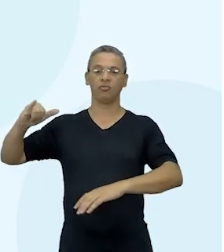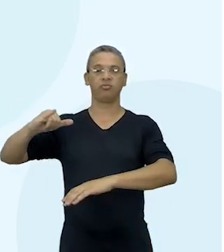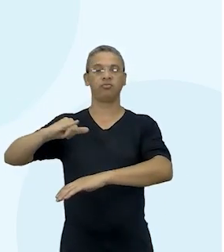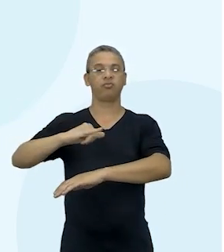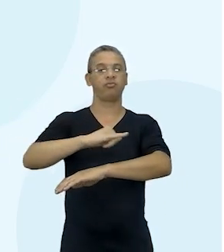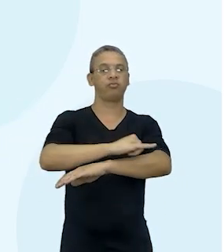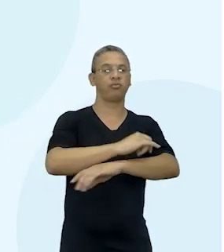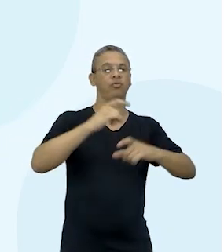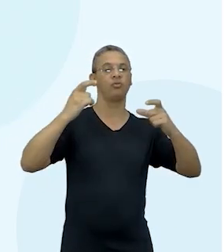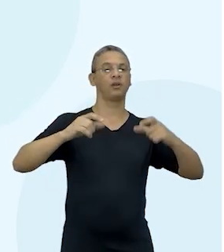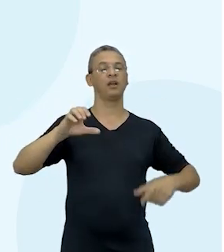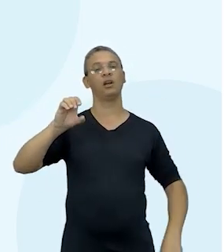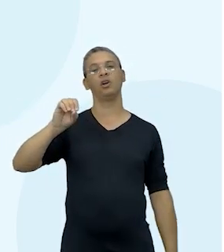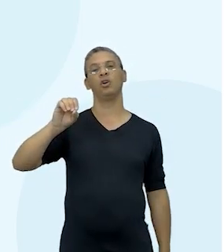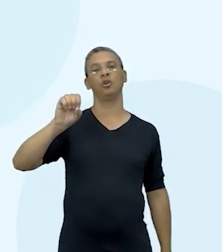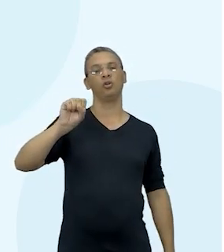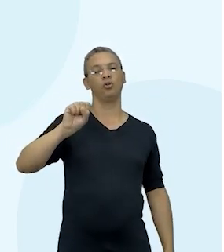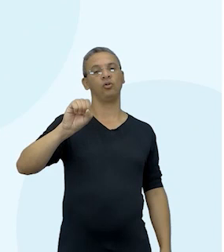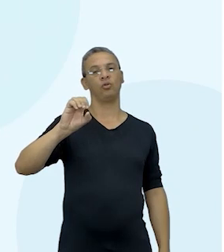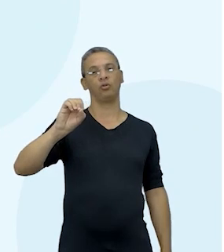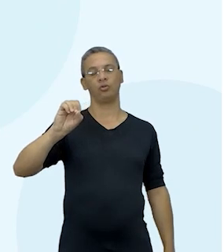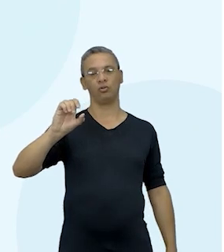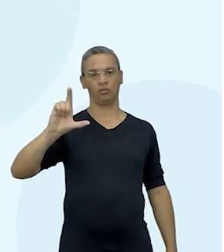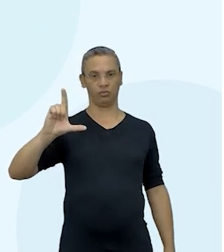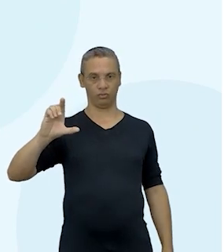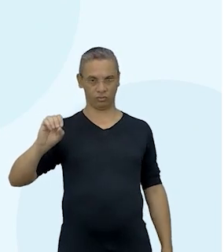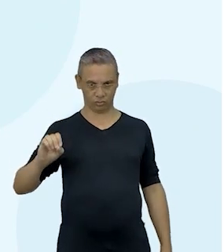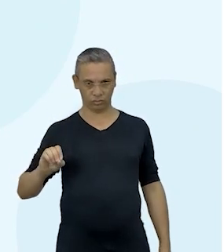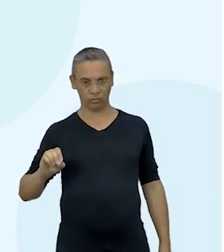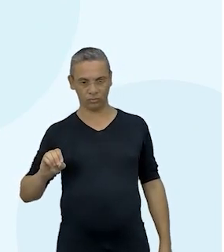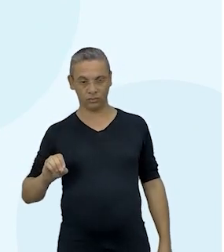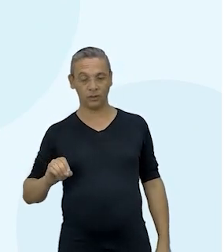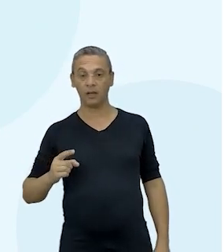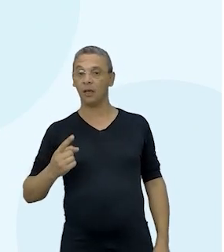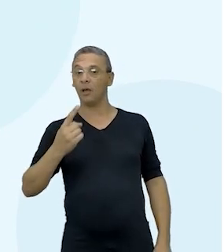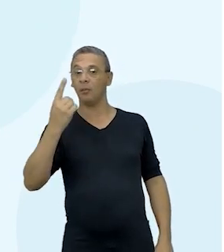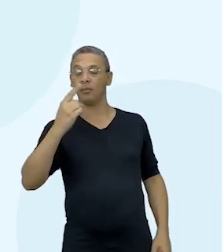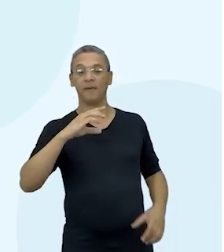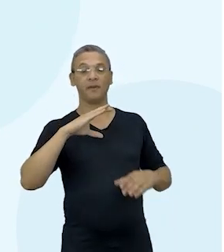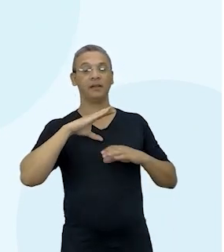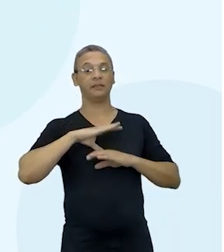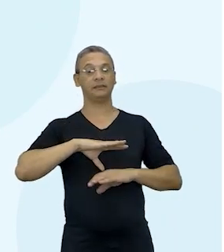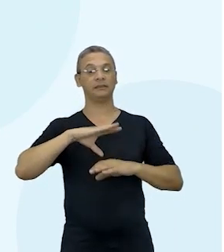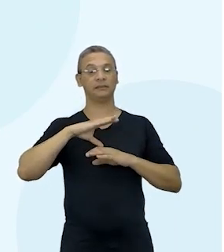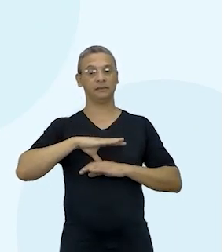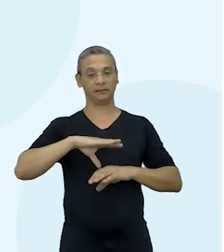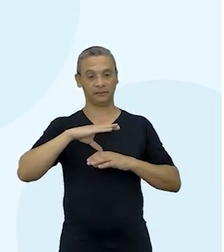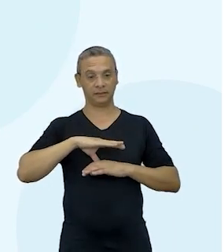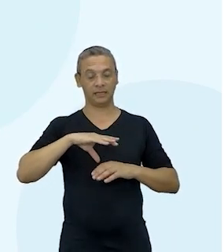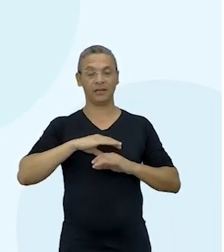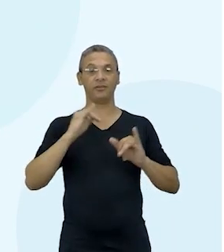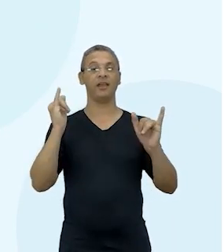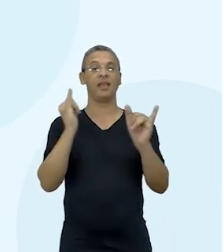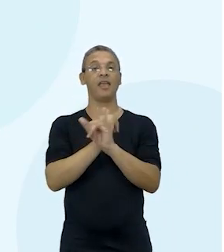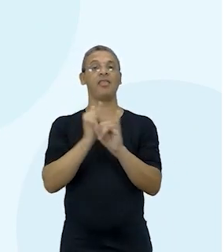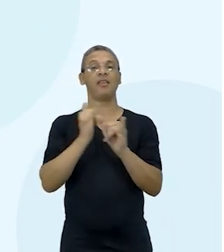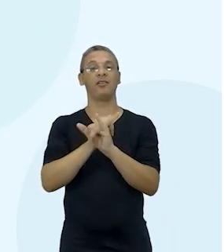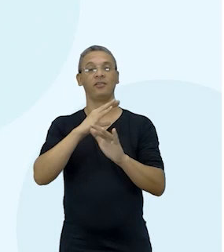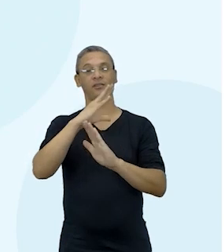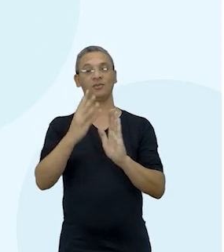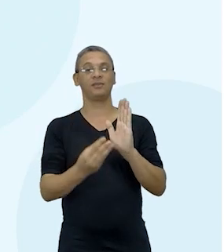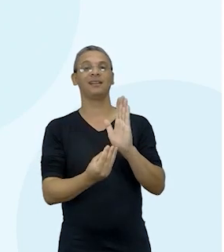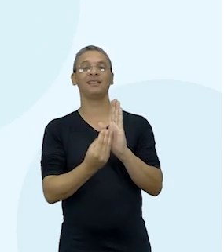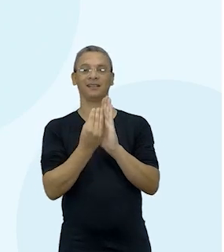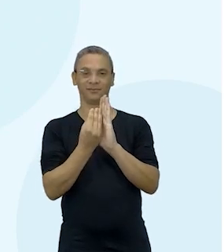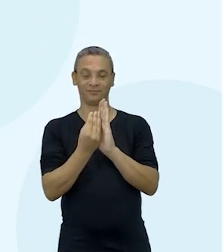Oslo, né? Oslo Airport City, considerada a primeira cidade aeroportuária com energia sustentável. A energia é